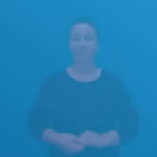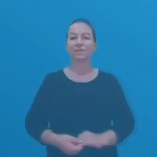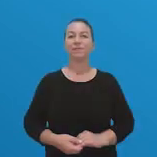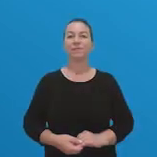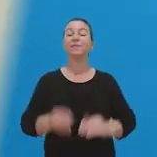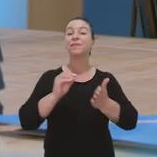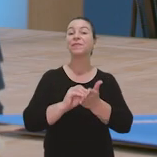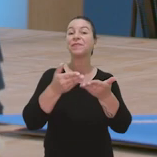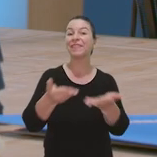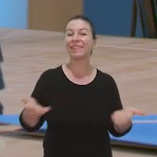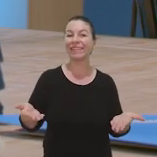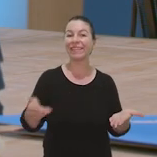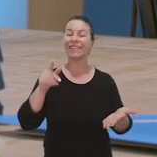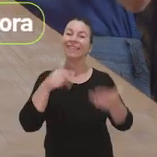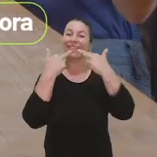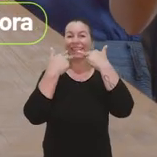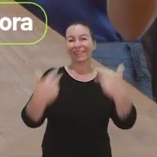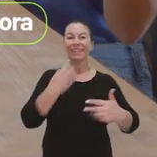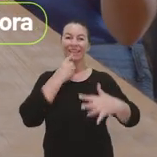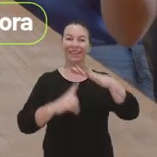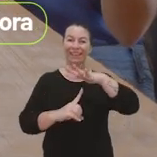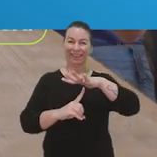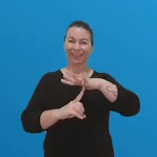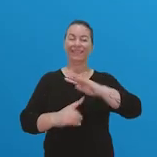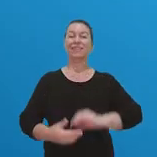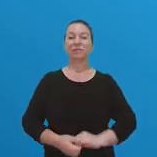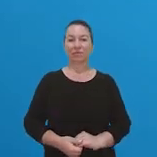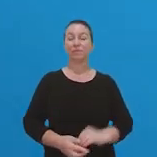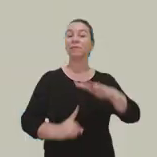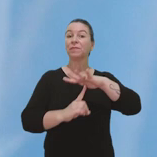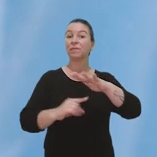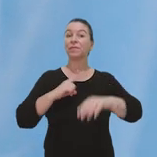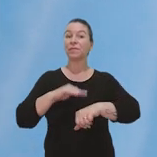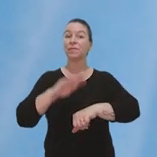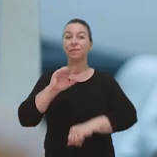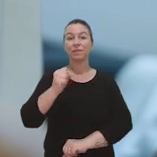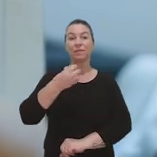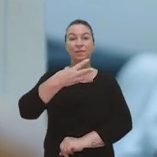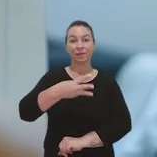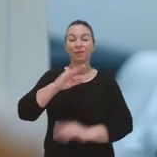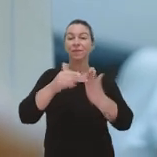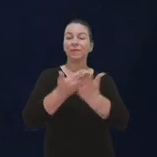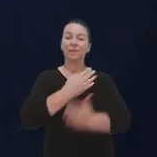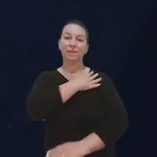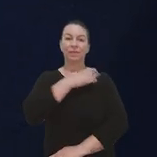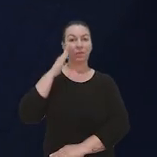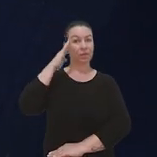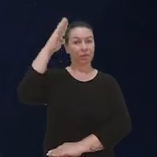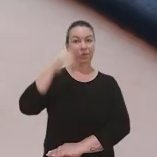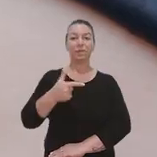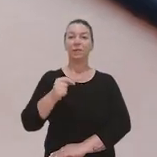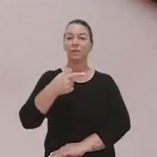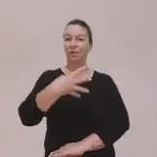O que não falta aqui é notícia boa, Paraná! O Paraná terá mais 83 colégios cívico